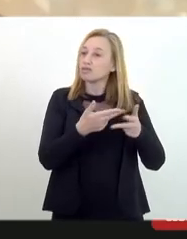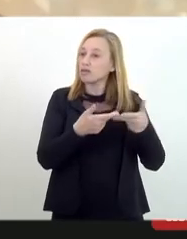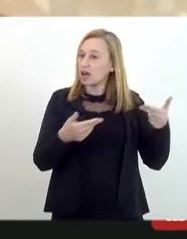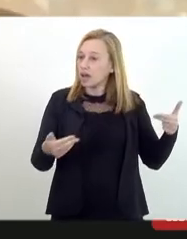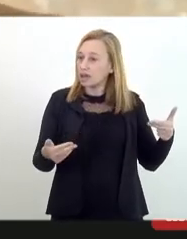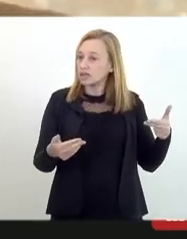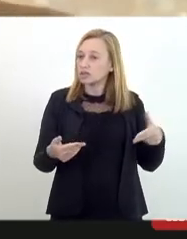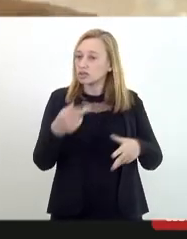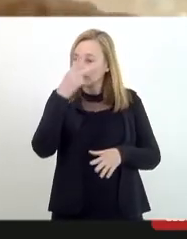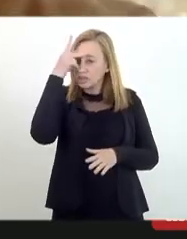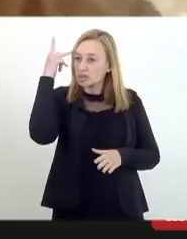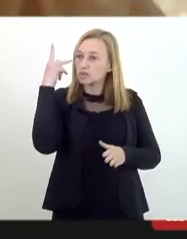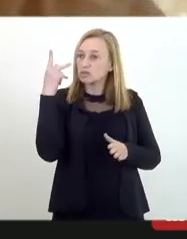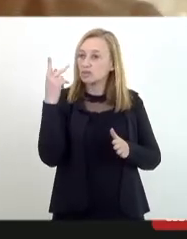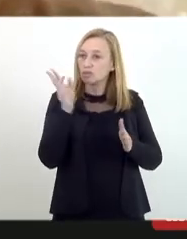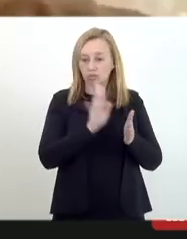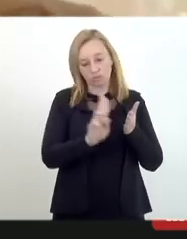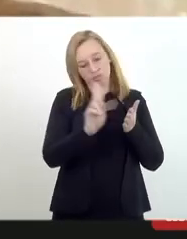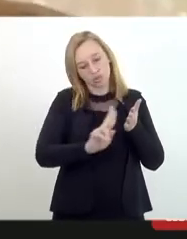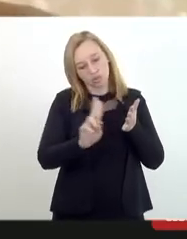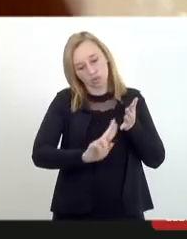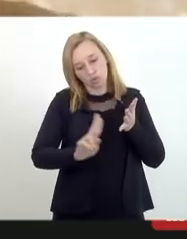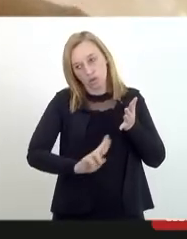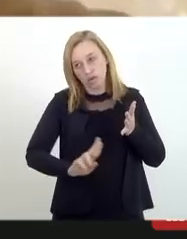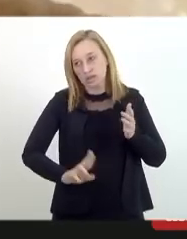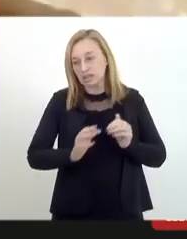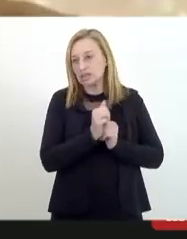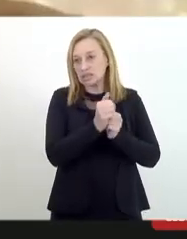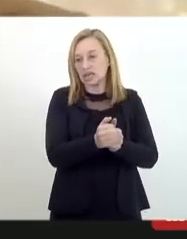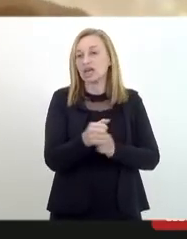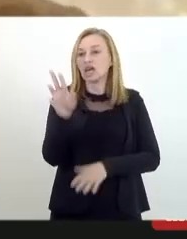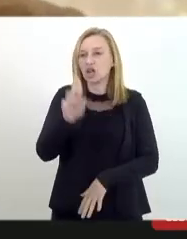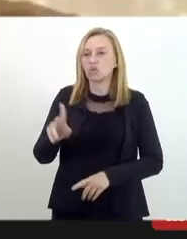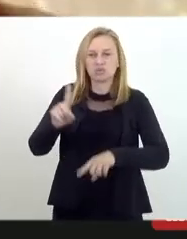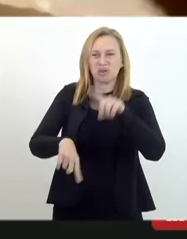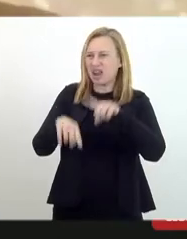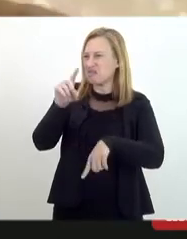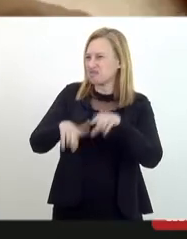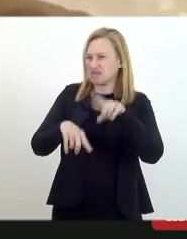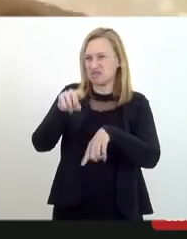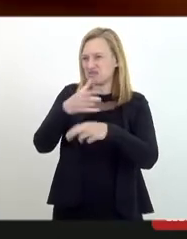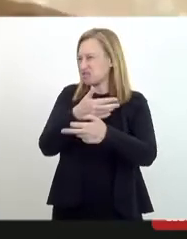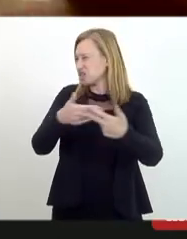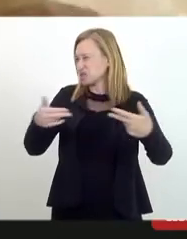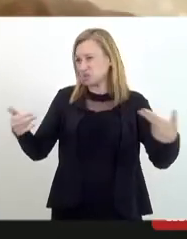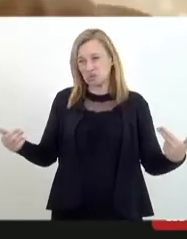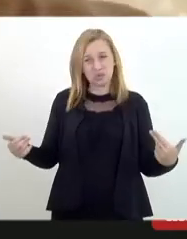e ele agora utiliza palavrões, etc., nas suas